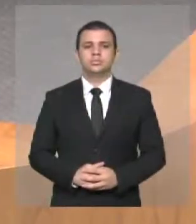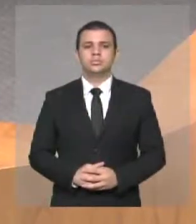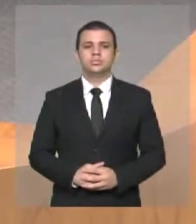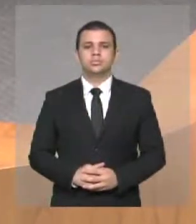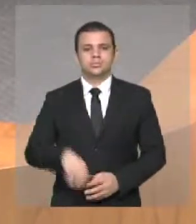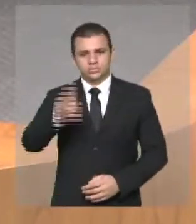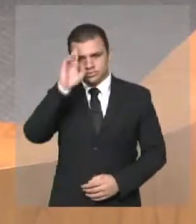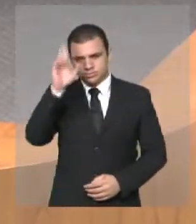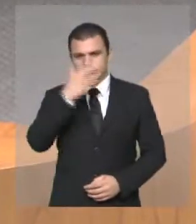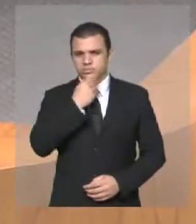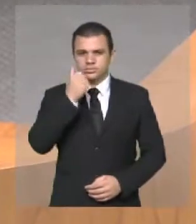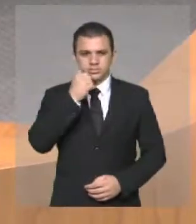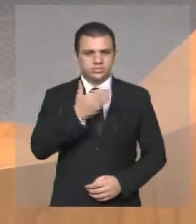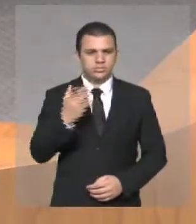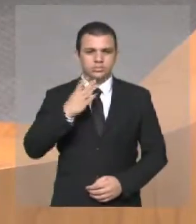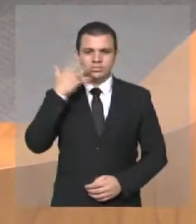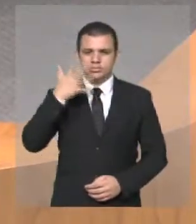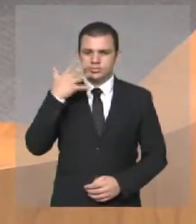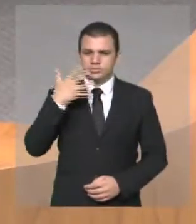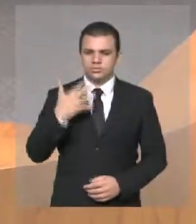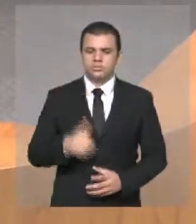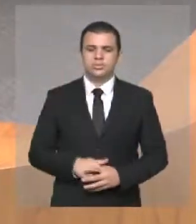senhoras e senhores parlamentares,